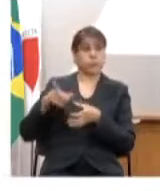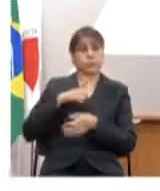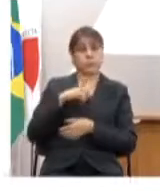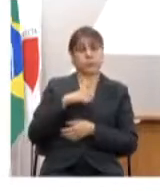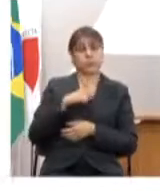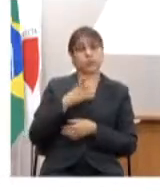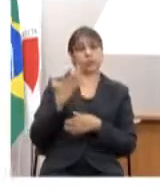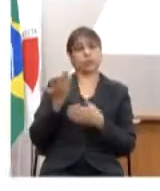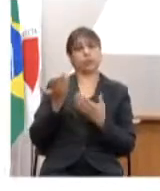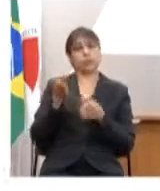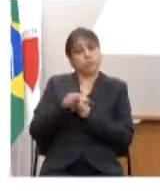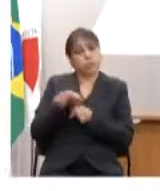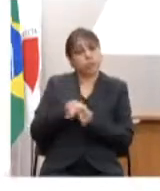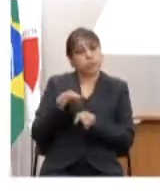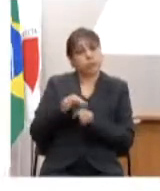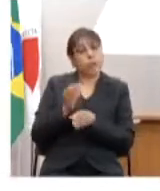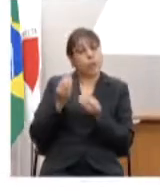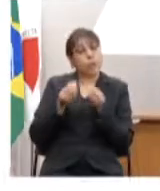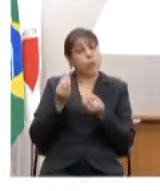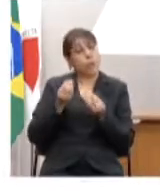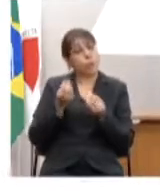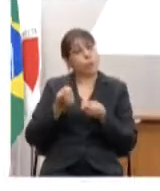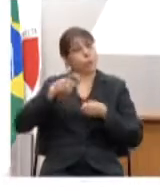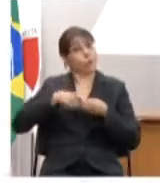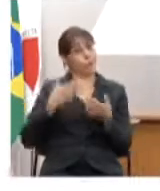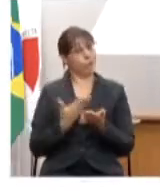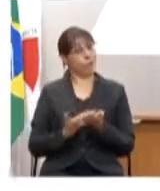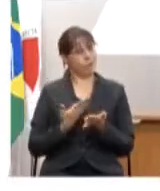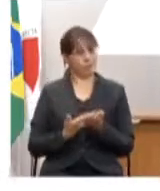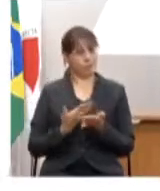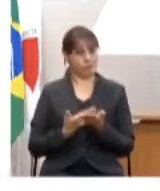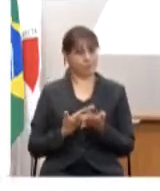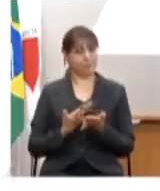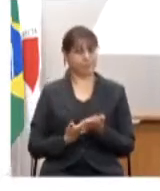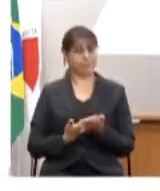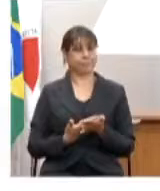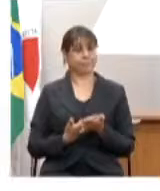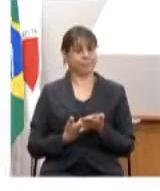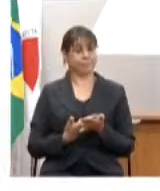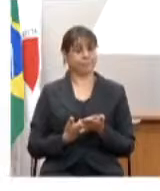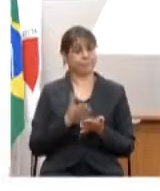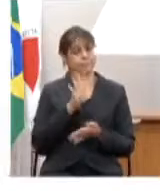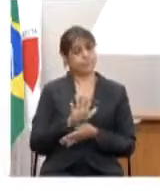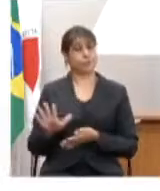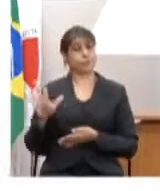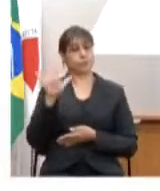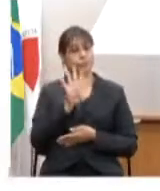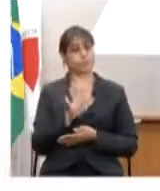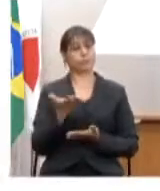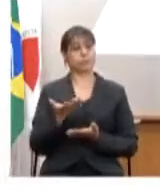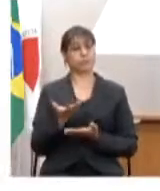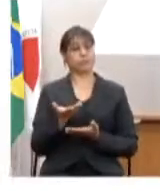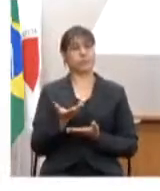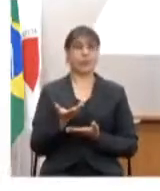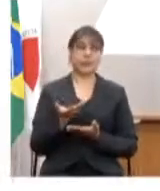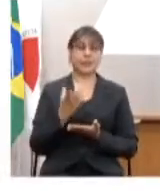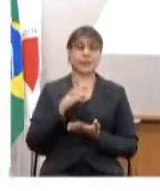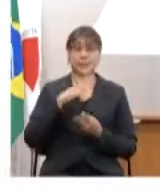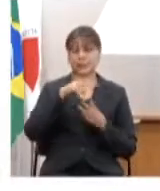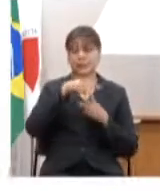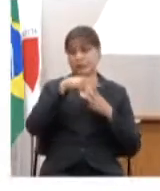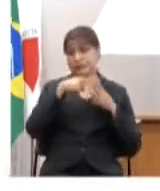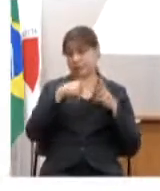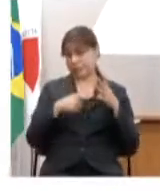sobre a retomada de aulas isso para para a rede como um todo dividido em três